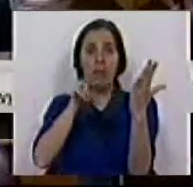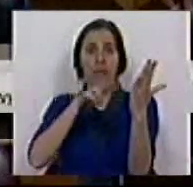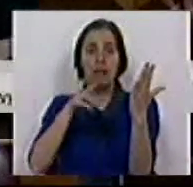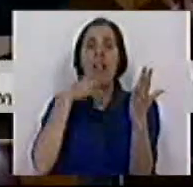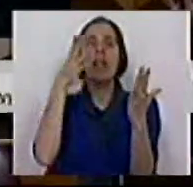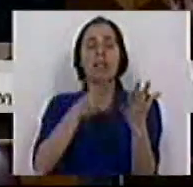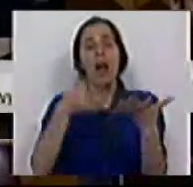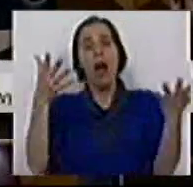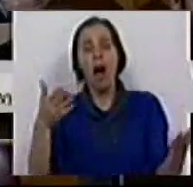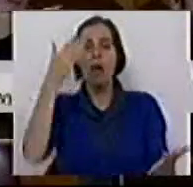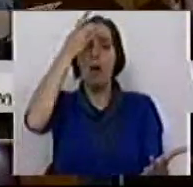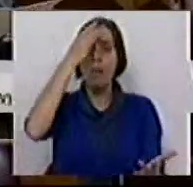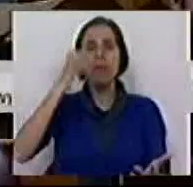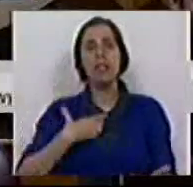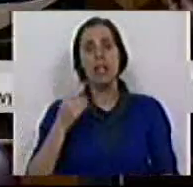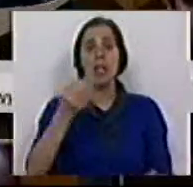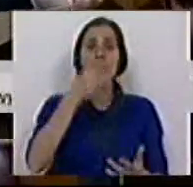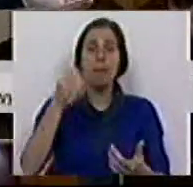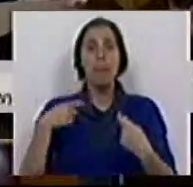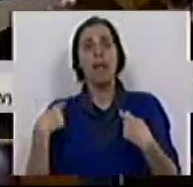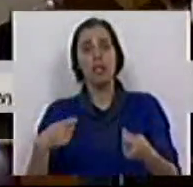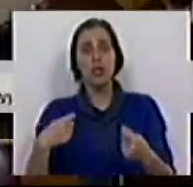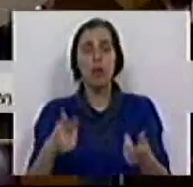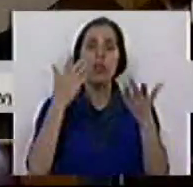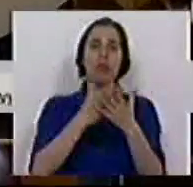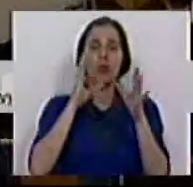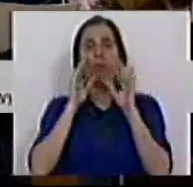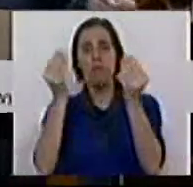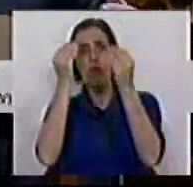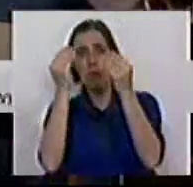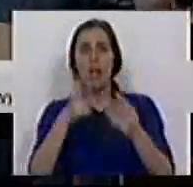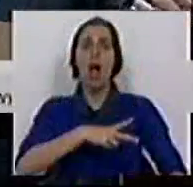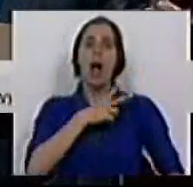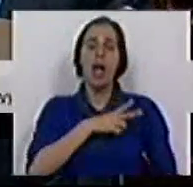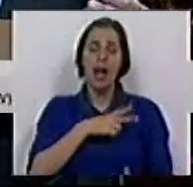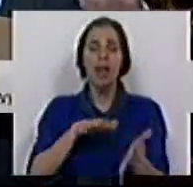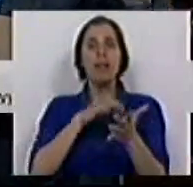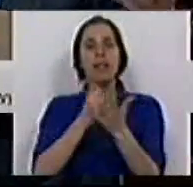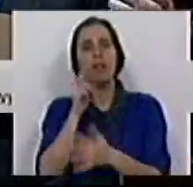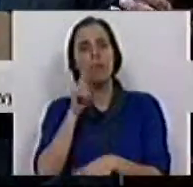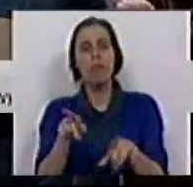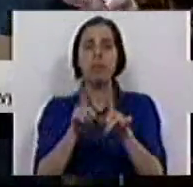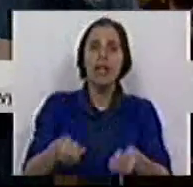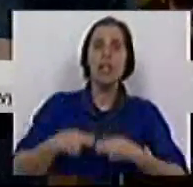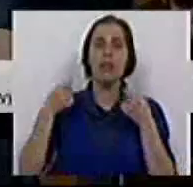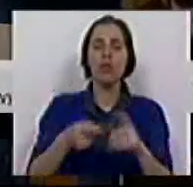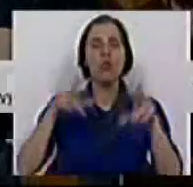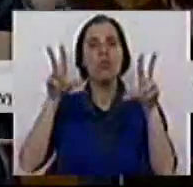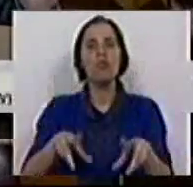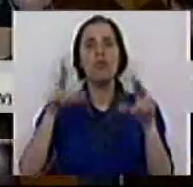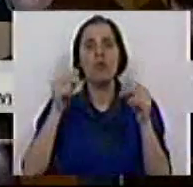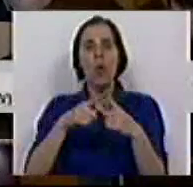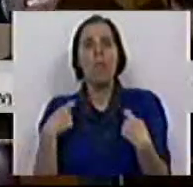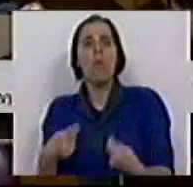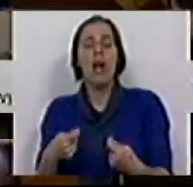diz, no entender do CDS-PP, as despesas que se façam com estudo e formação académica serão sempre vistas como um investimento e nunca